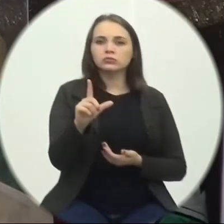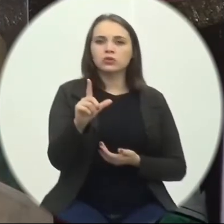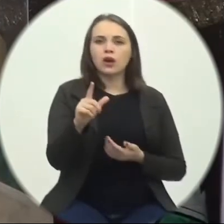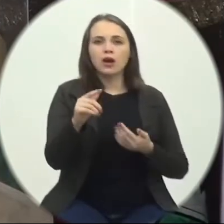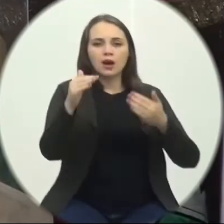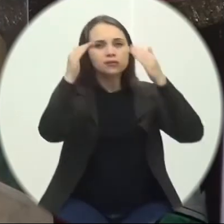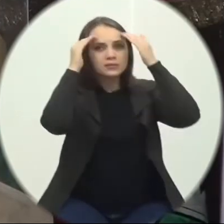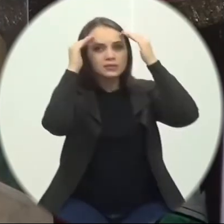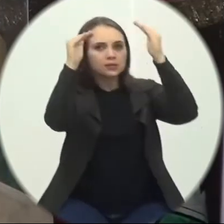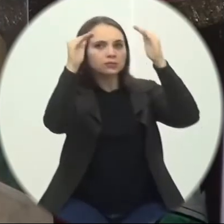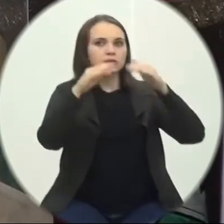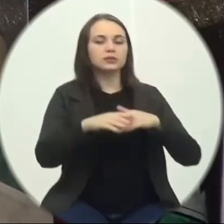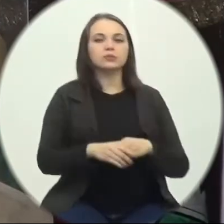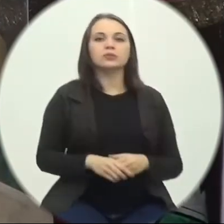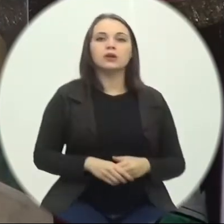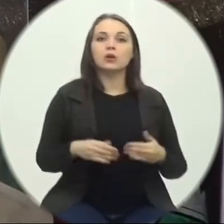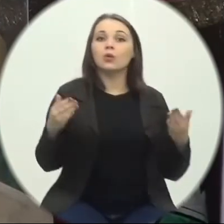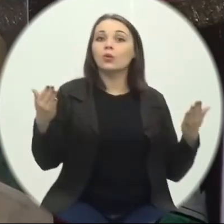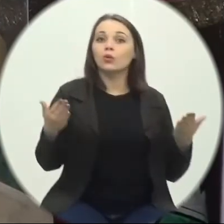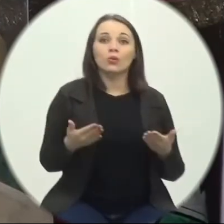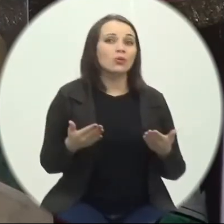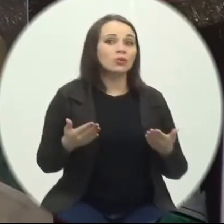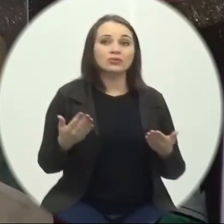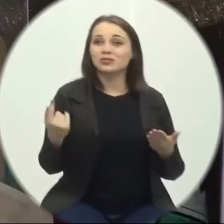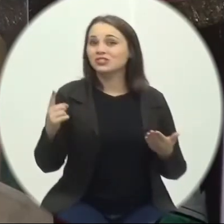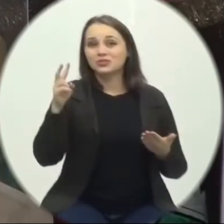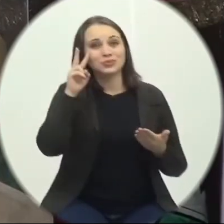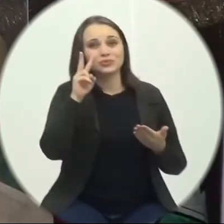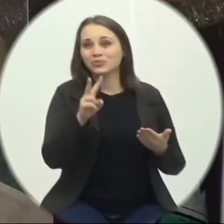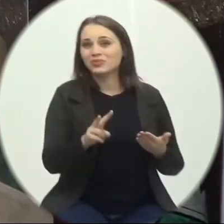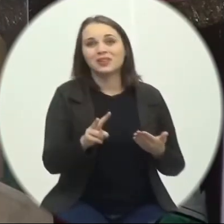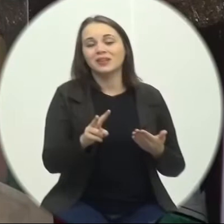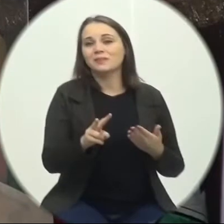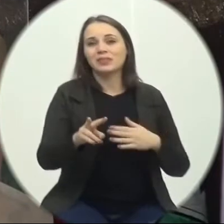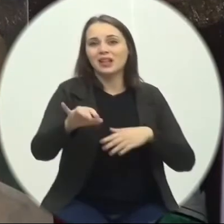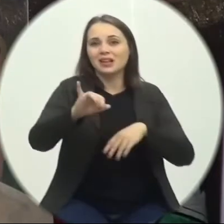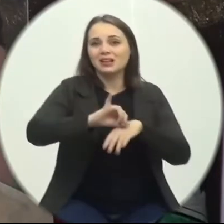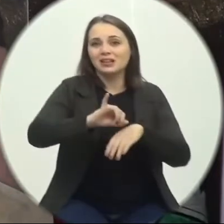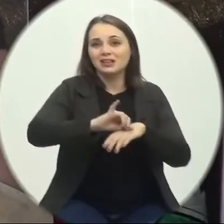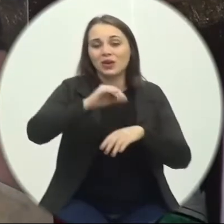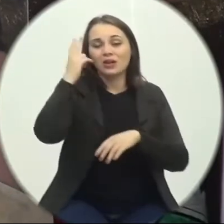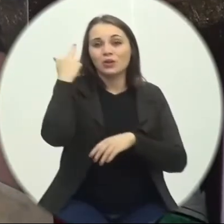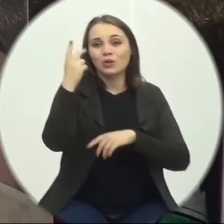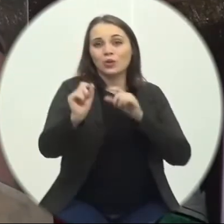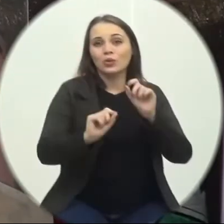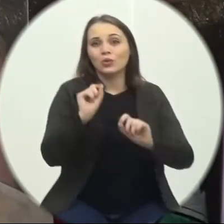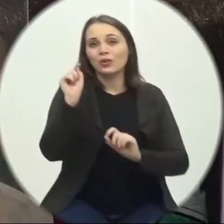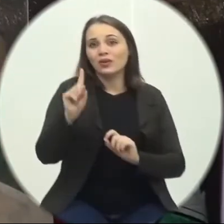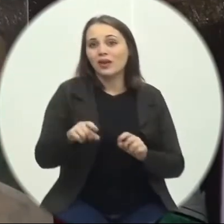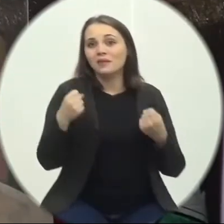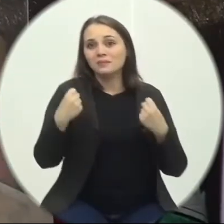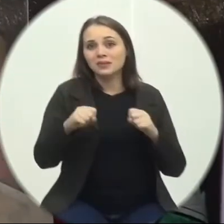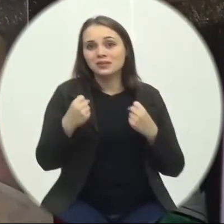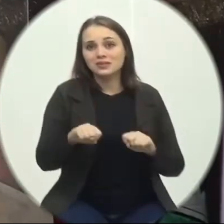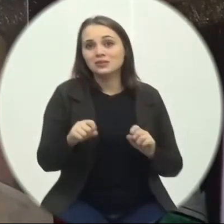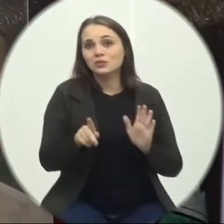respeitabilidade Hoje a gente Não vê Essa centralização E essa naturalização Do que é Obrigatório Senhor presidente Do governo federal De